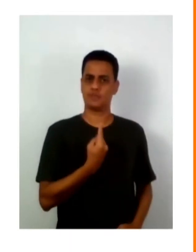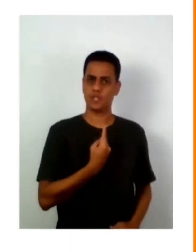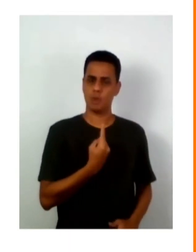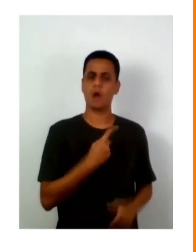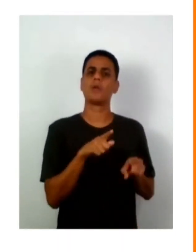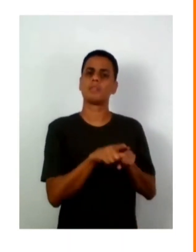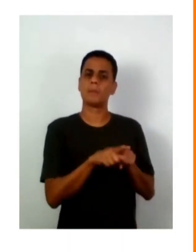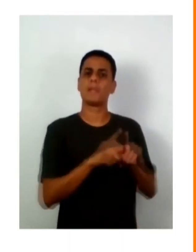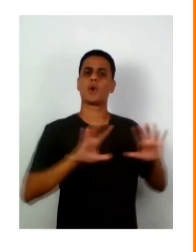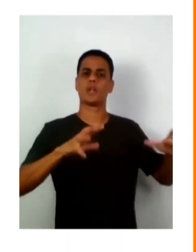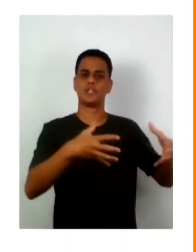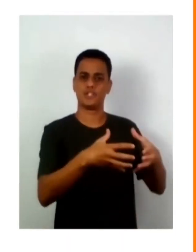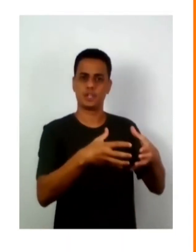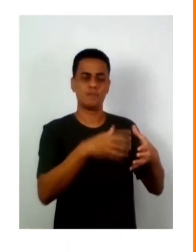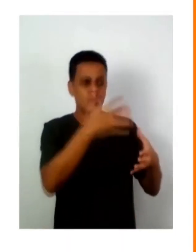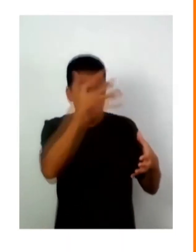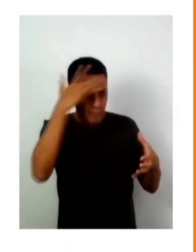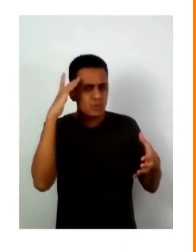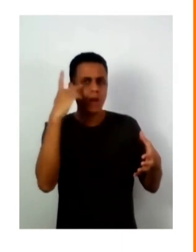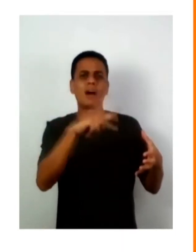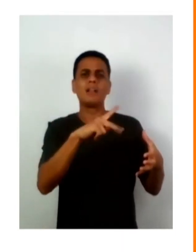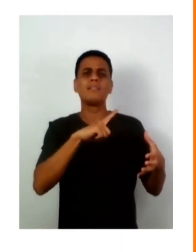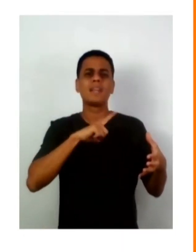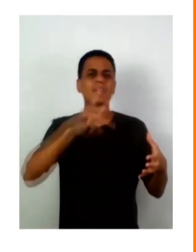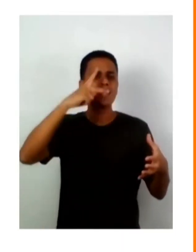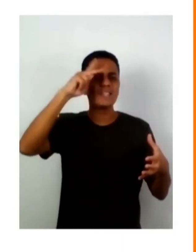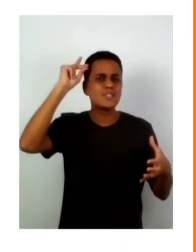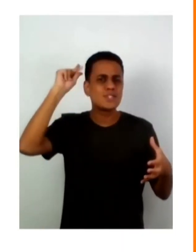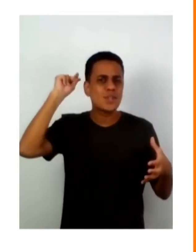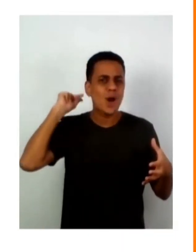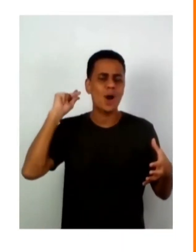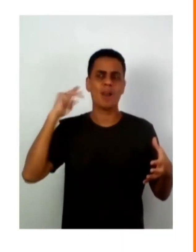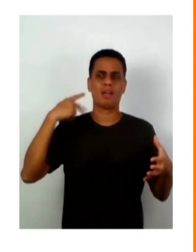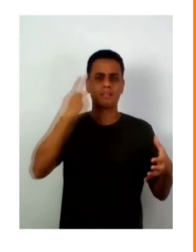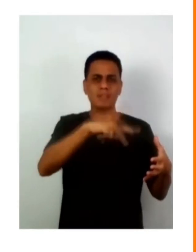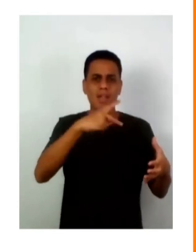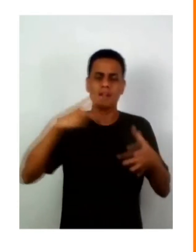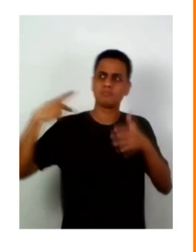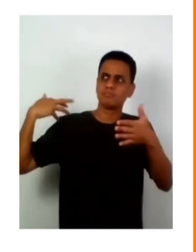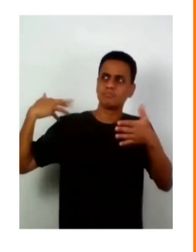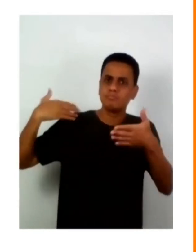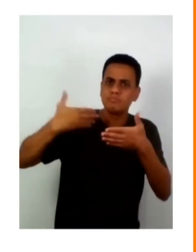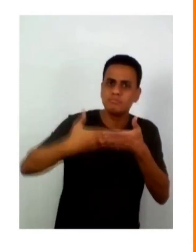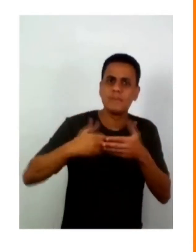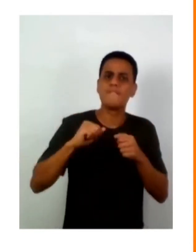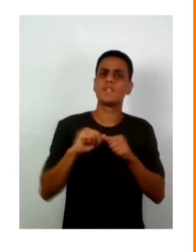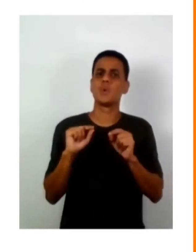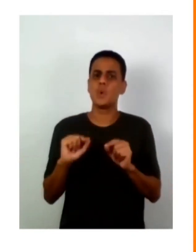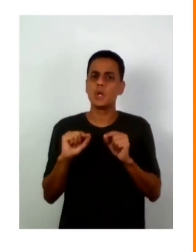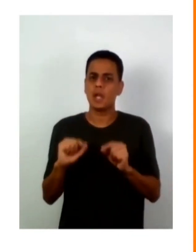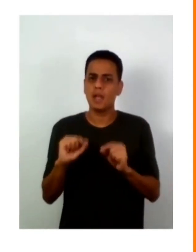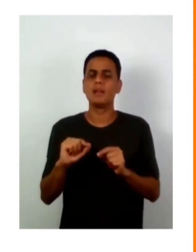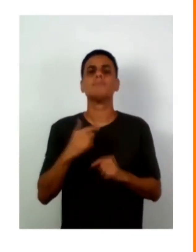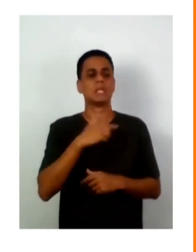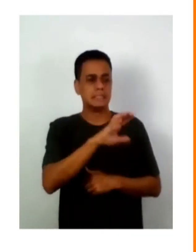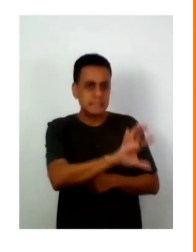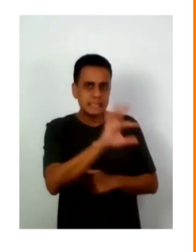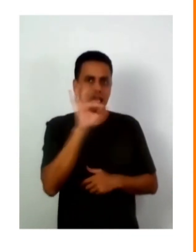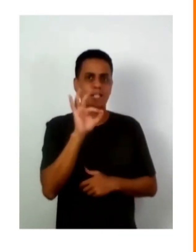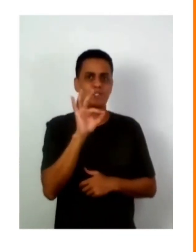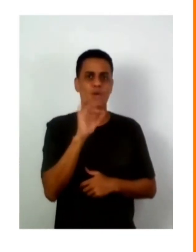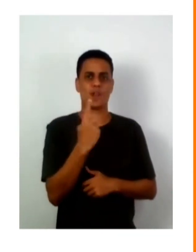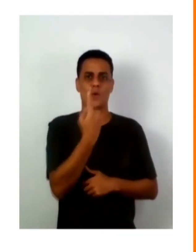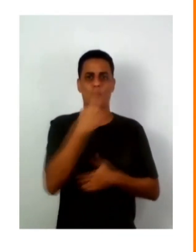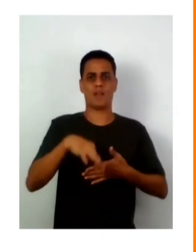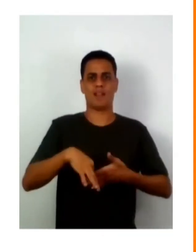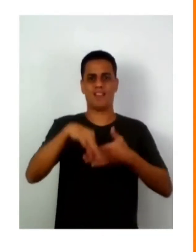onde buscamos pessoas que tenham processo, história, influência. Cada vez que nós recrutamos